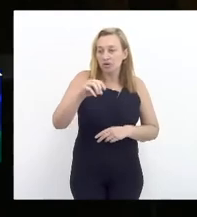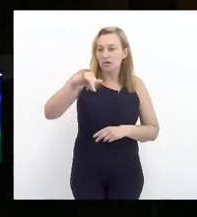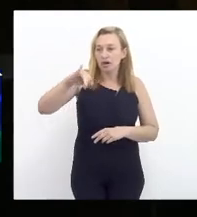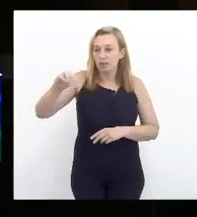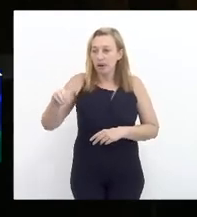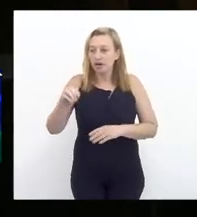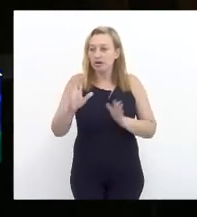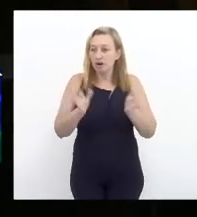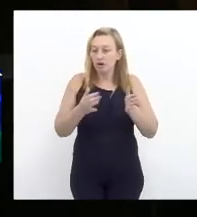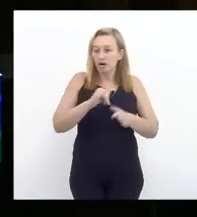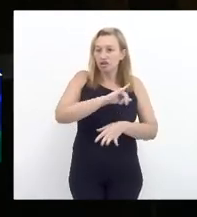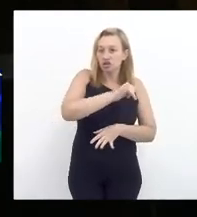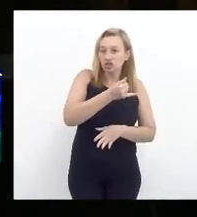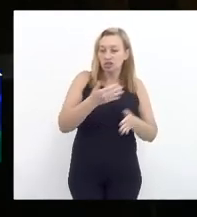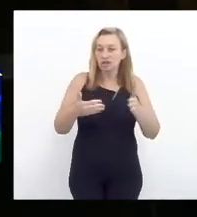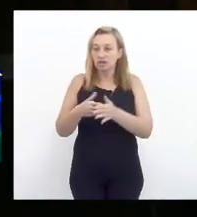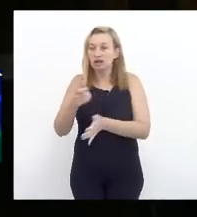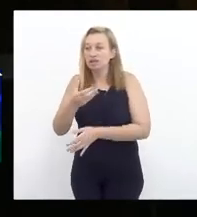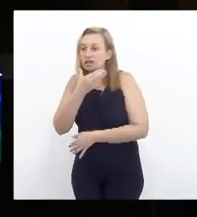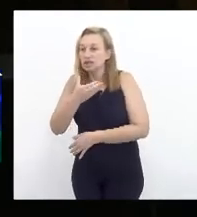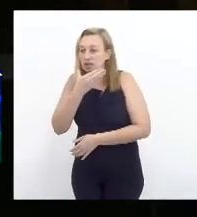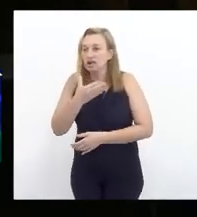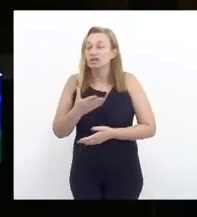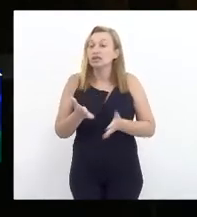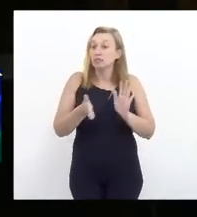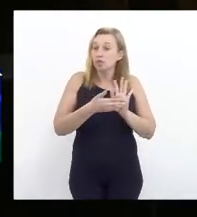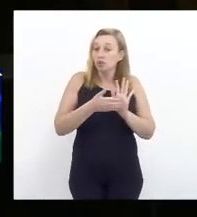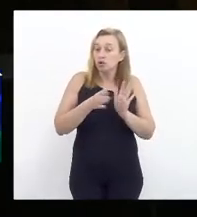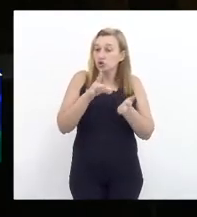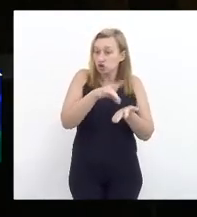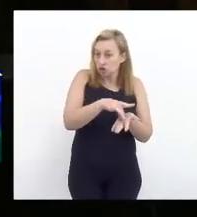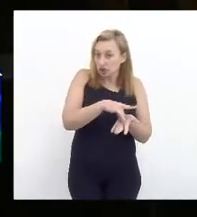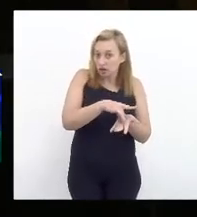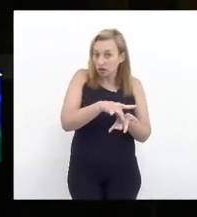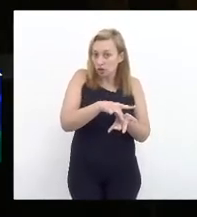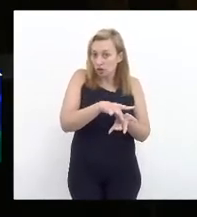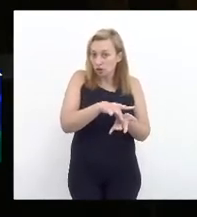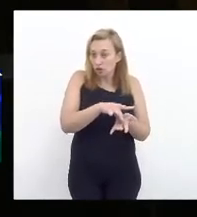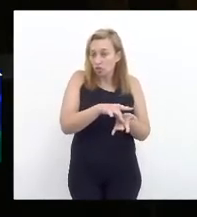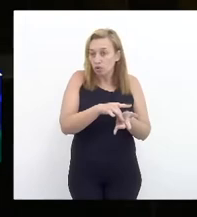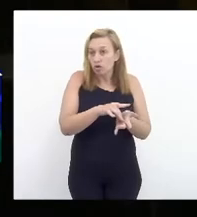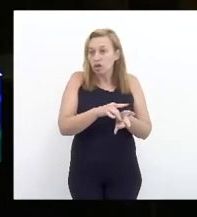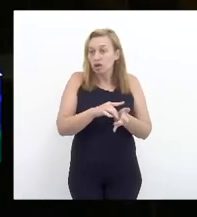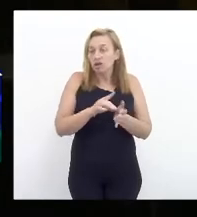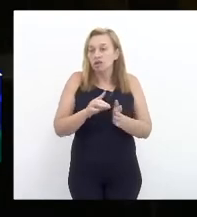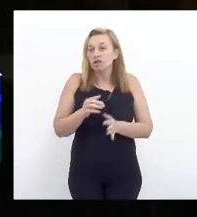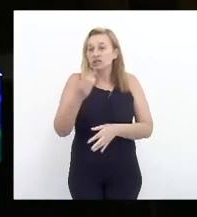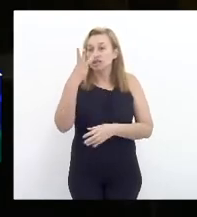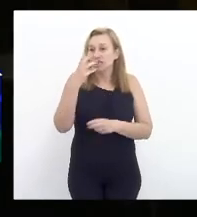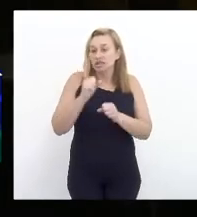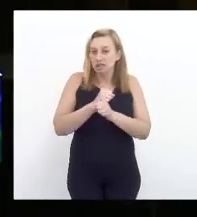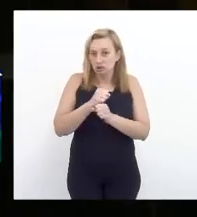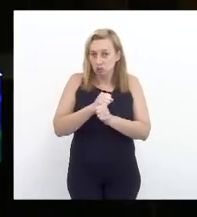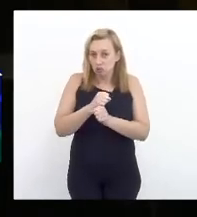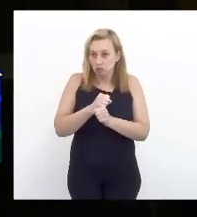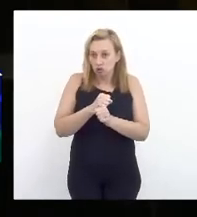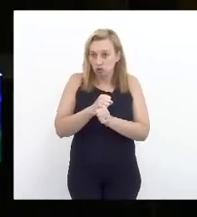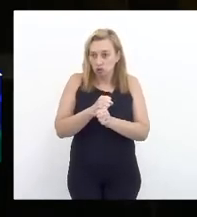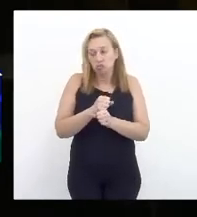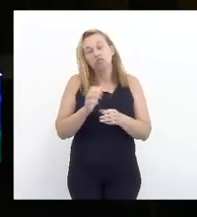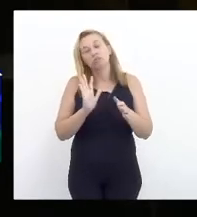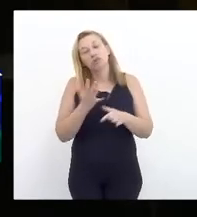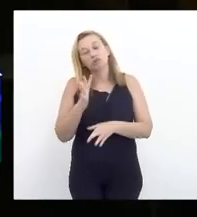janeiro a dezembro. Então, na proposta original, no projeto original, ele completava três anos, que dava